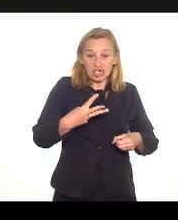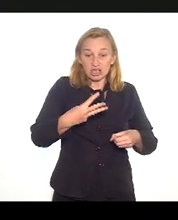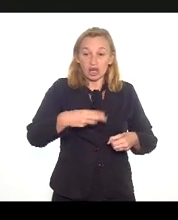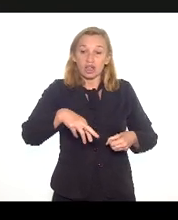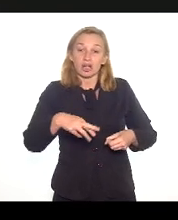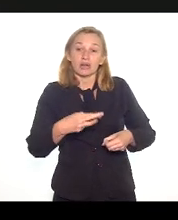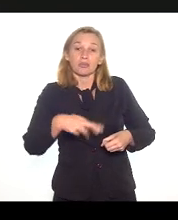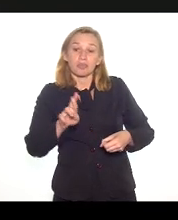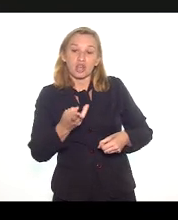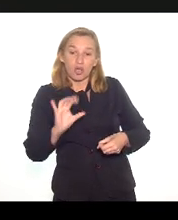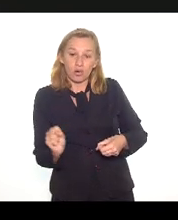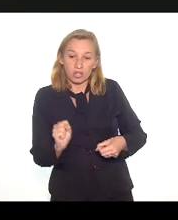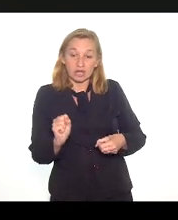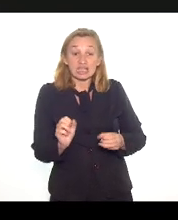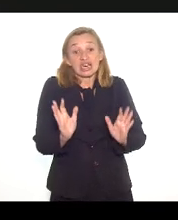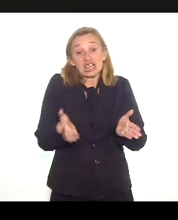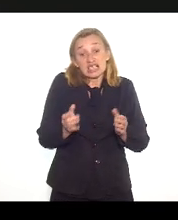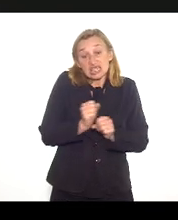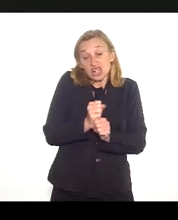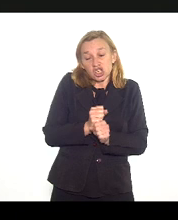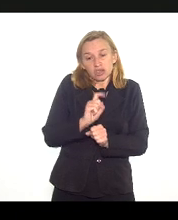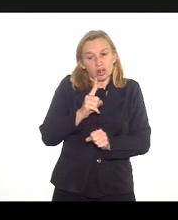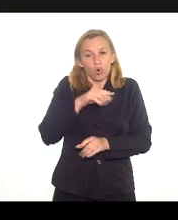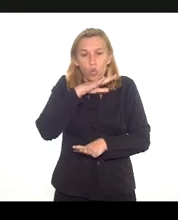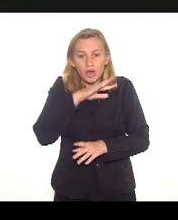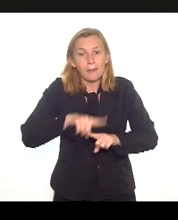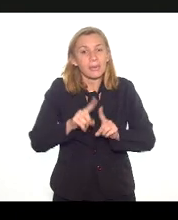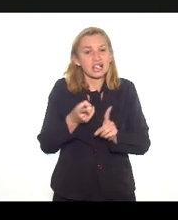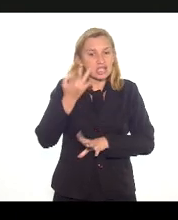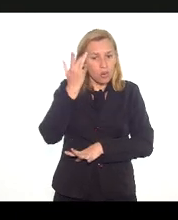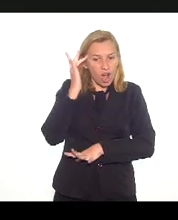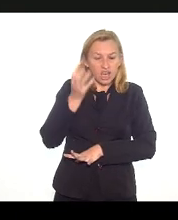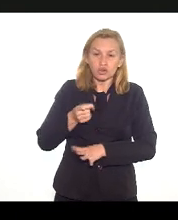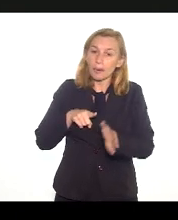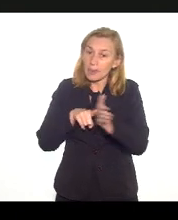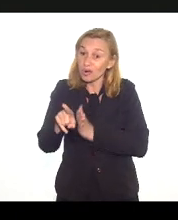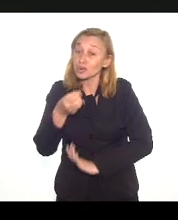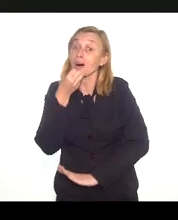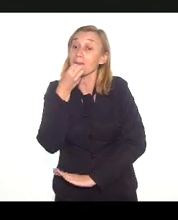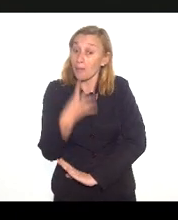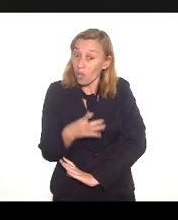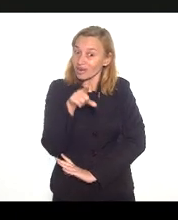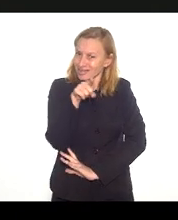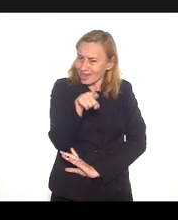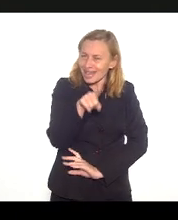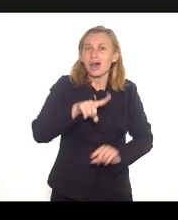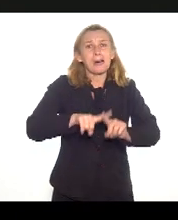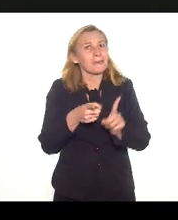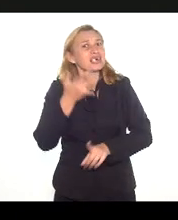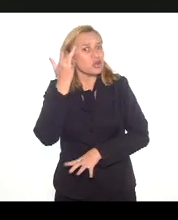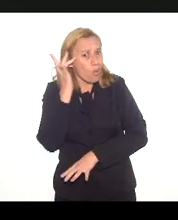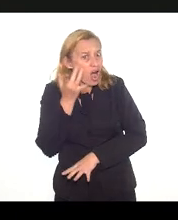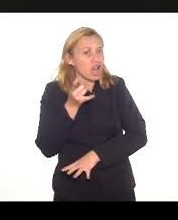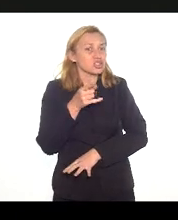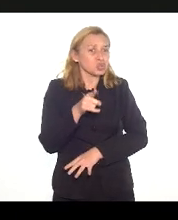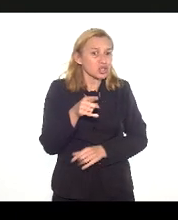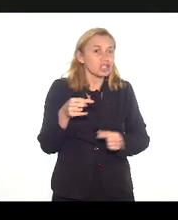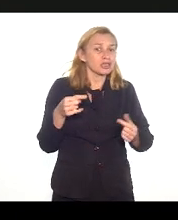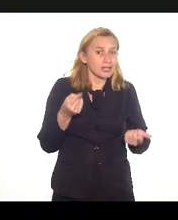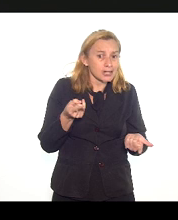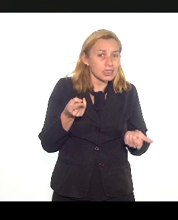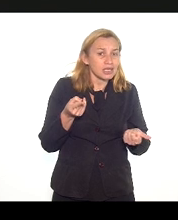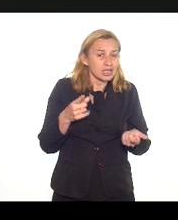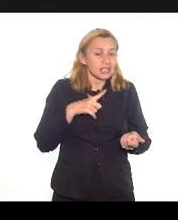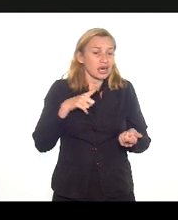então esse ano até não está tão ruim. Então, acho, é uma bela pergunta essa, mas eu acho que tem a ver principalmente com